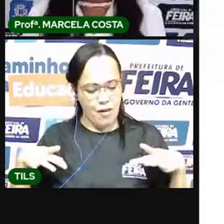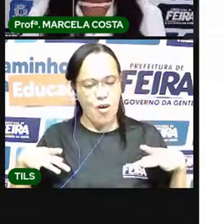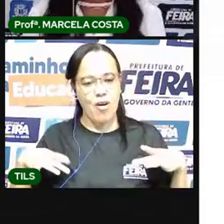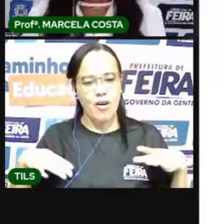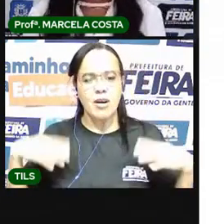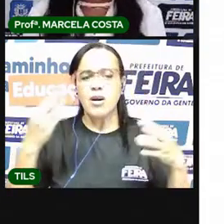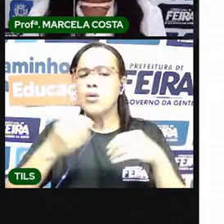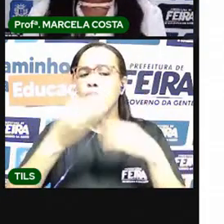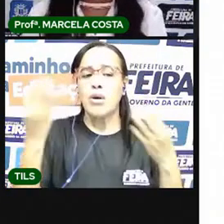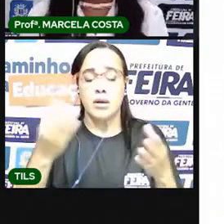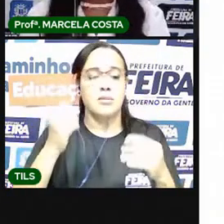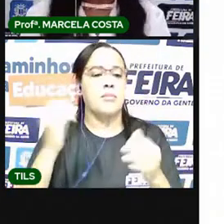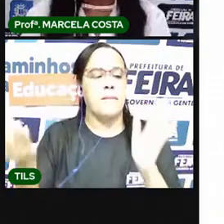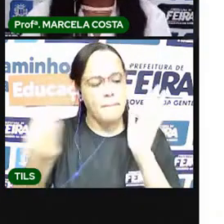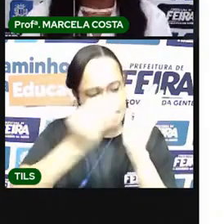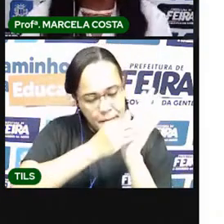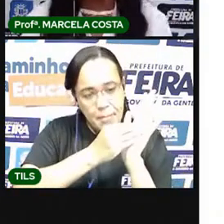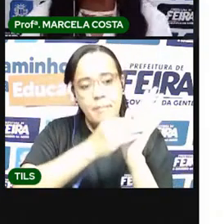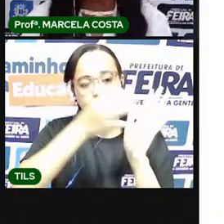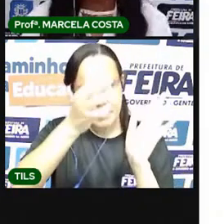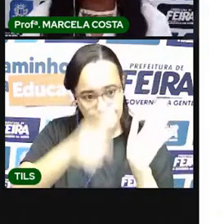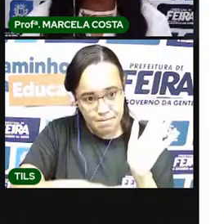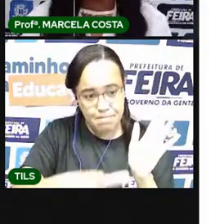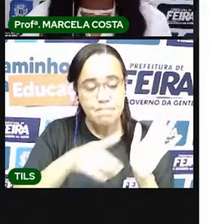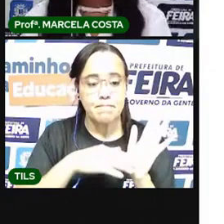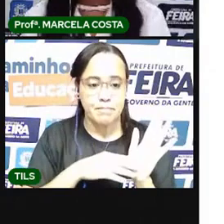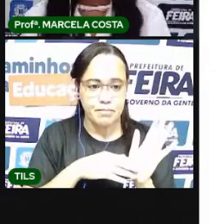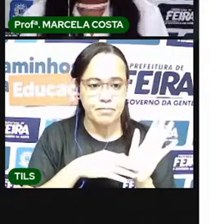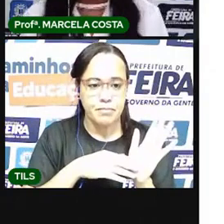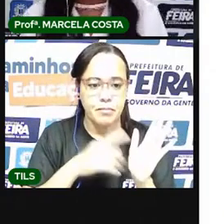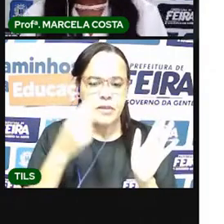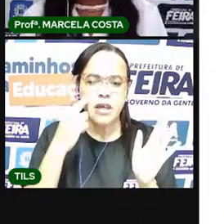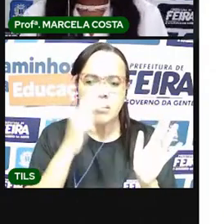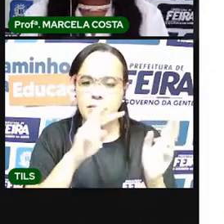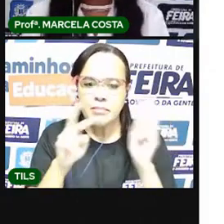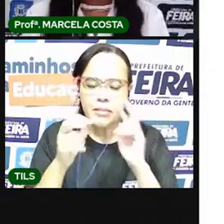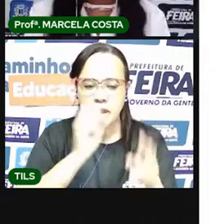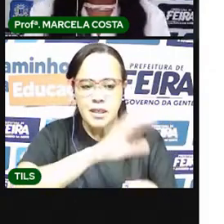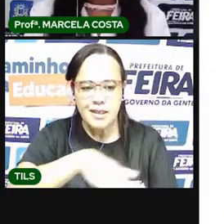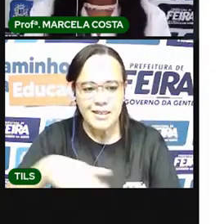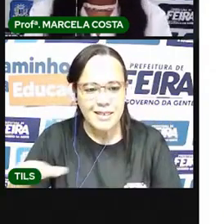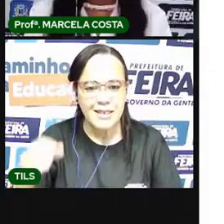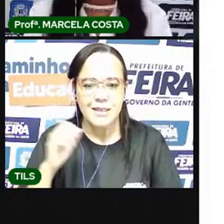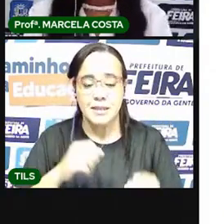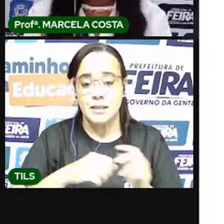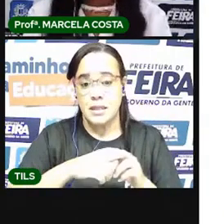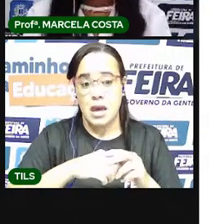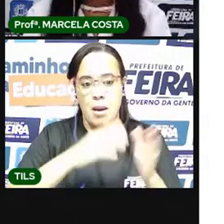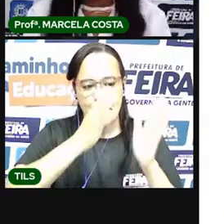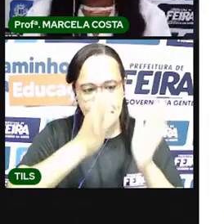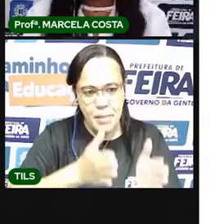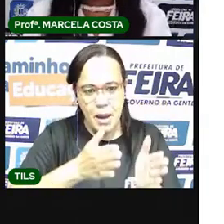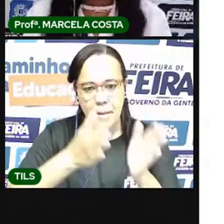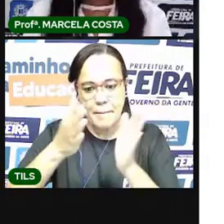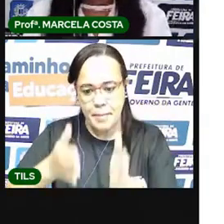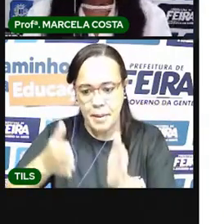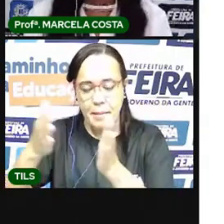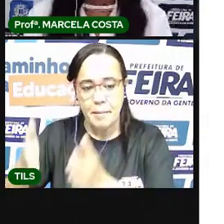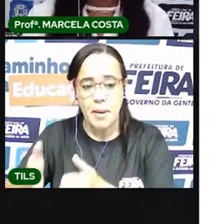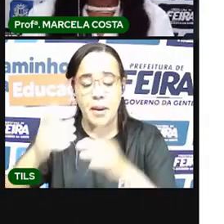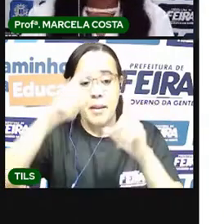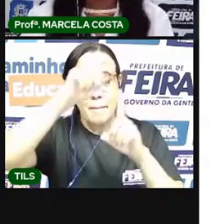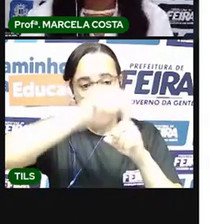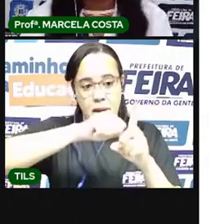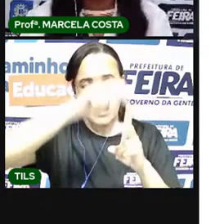marca no calendário. Observem, crianças, que o calendário está dividido em 12 meses do ano.